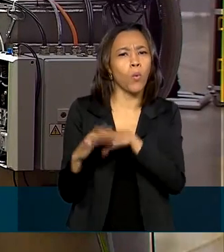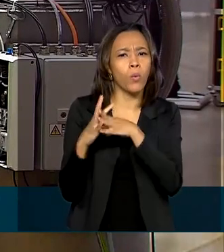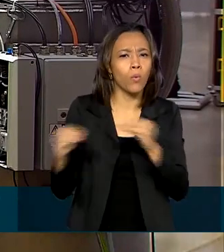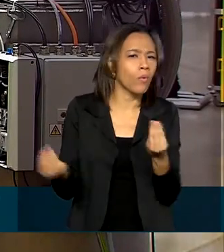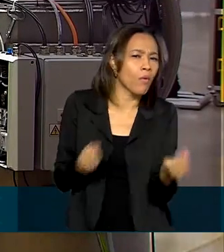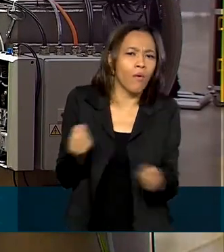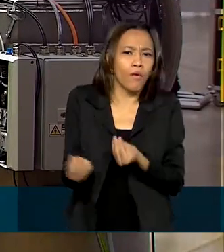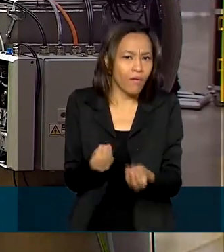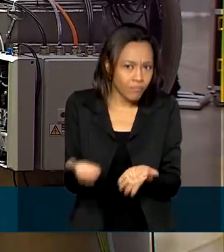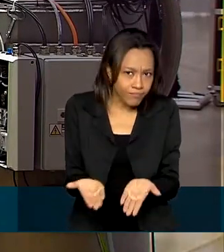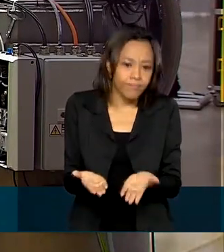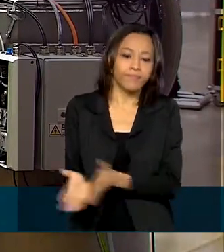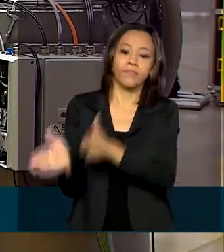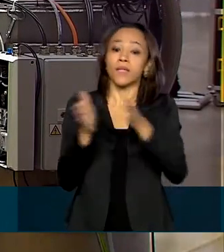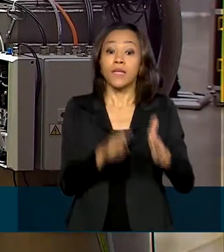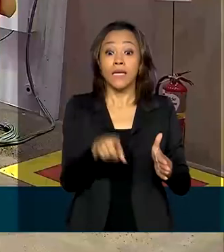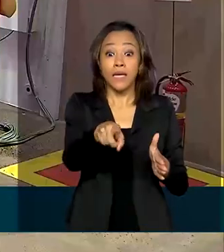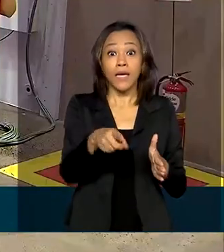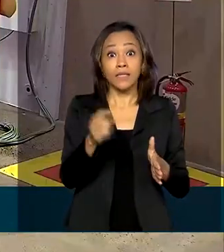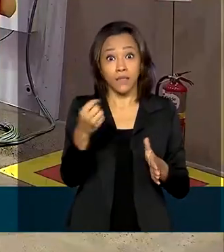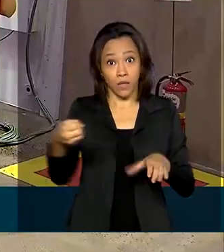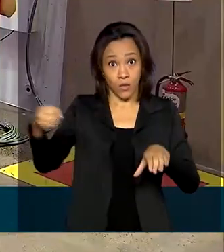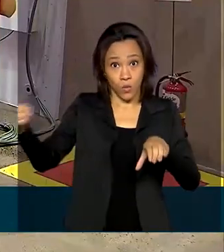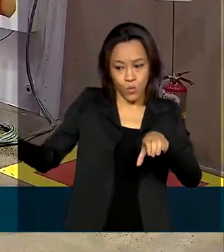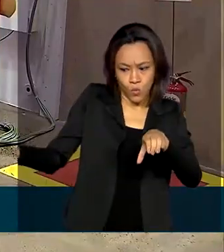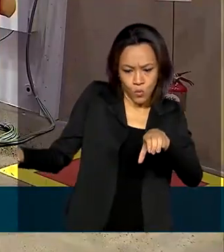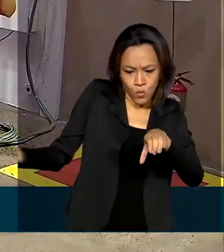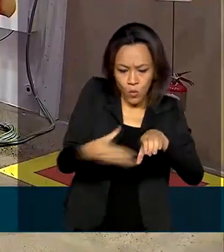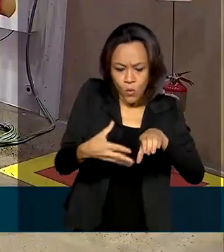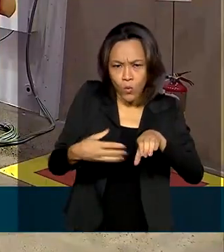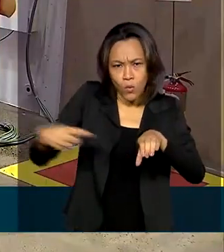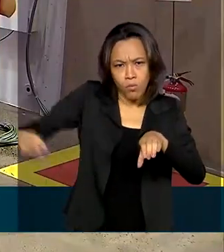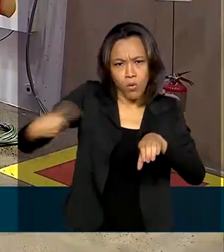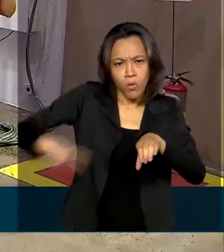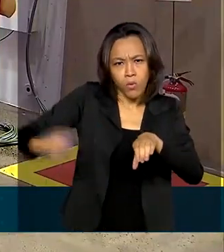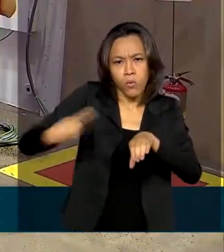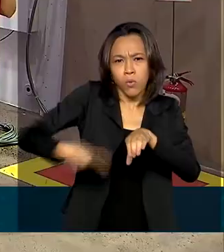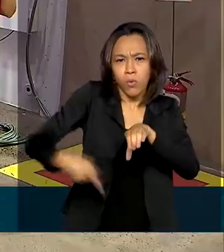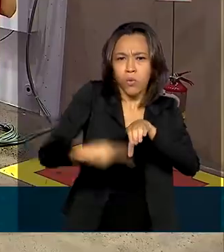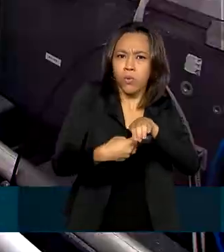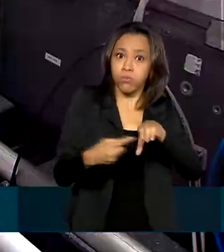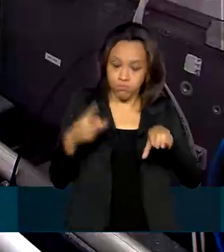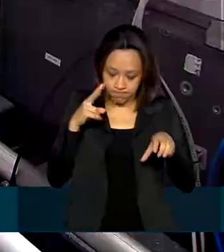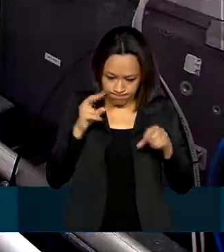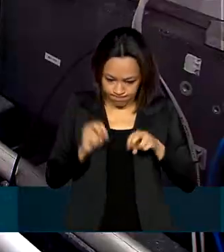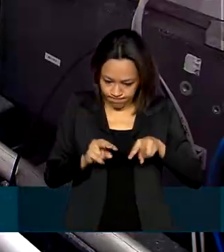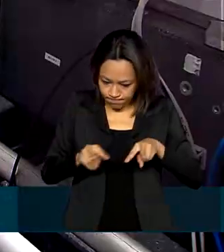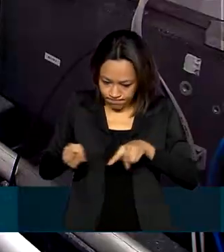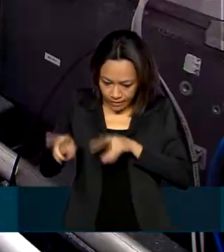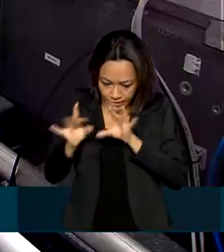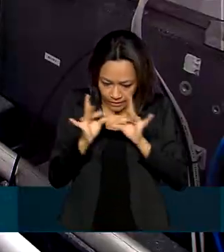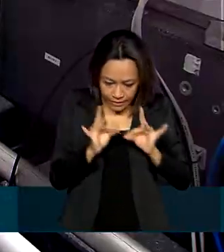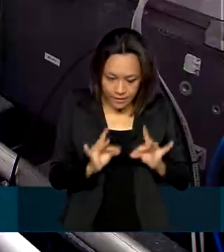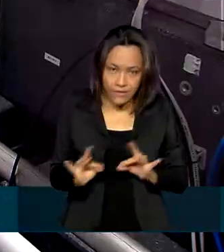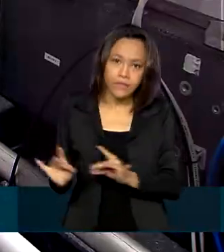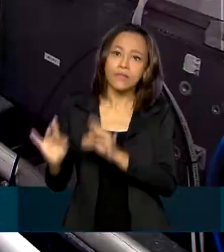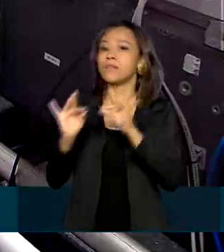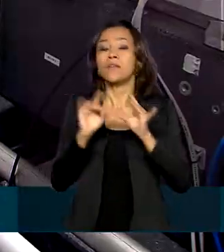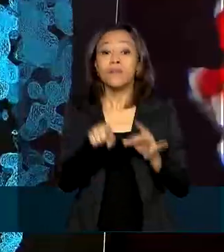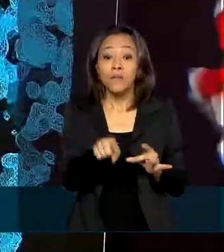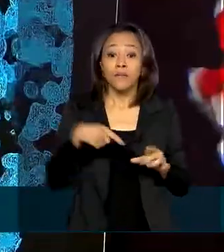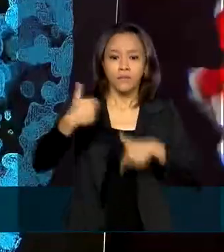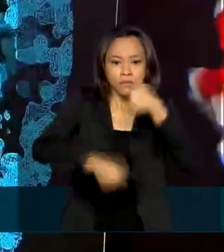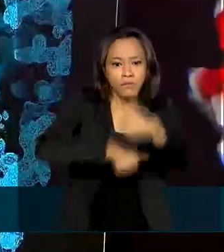E é com essa primeira linha de luz a entrar em funcionamento, a Manacá, que os pesquisadores estão trabalhando para